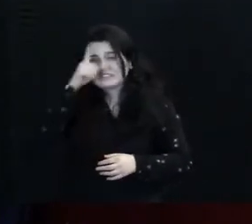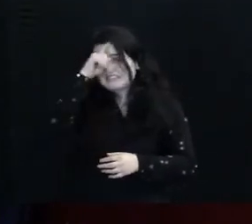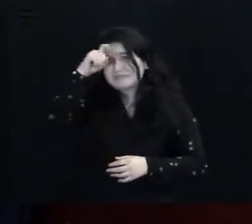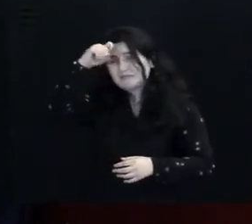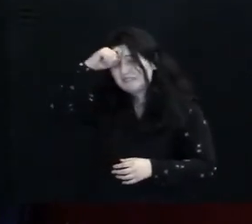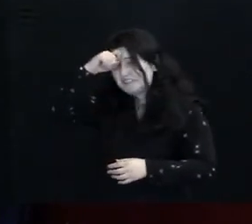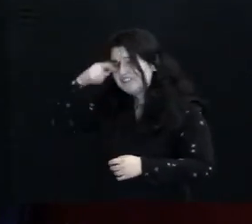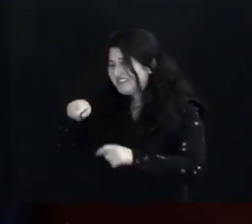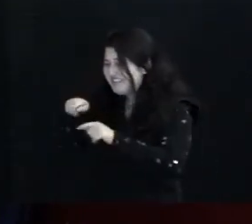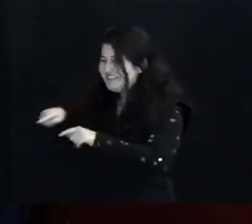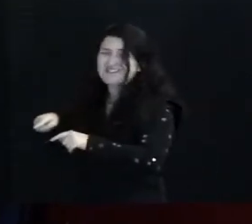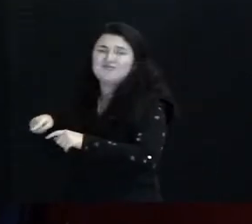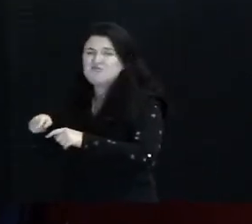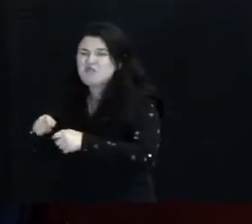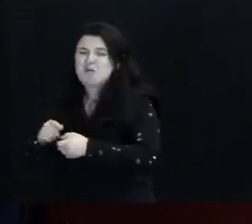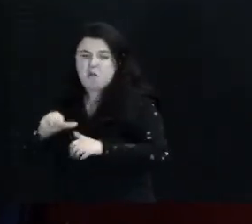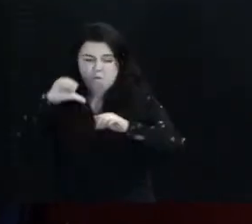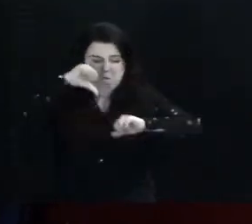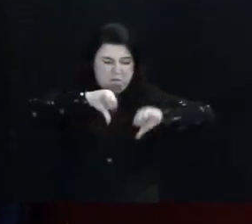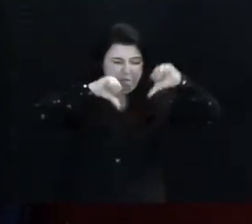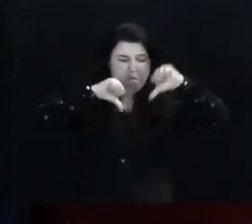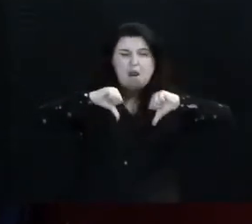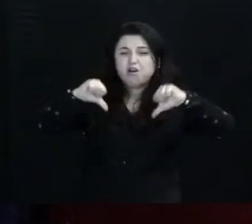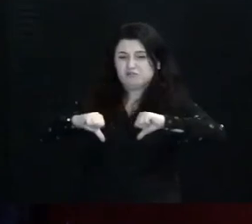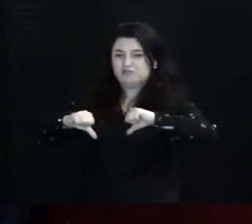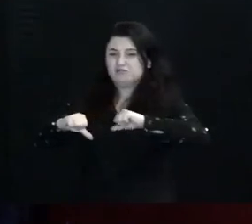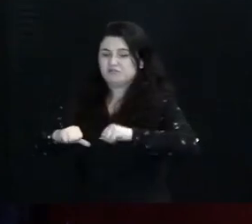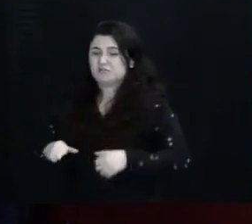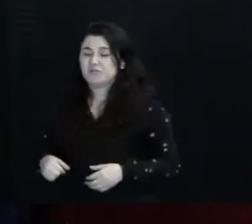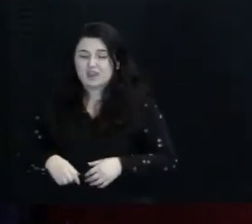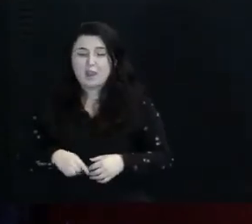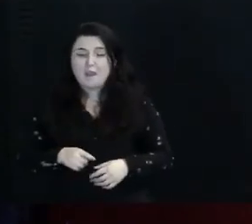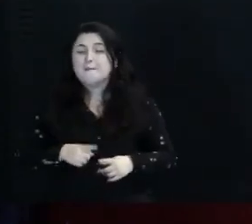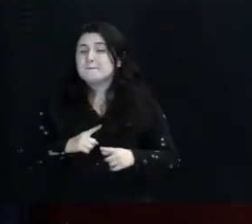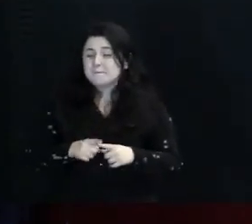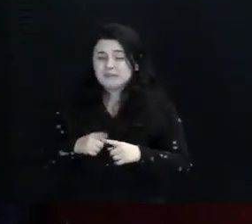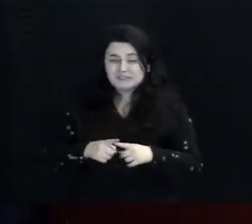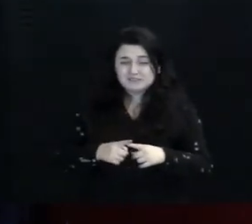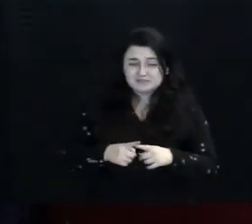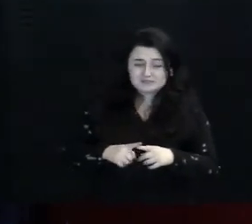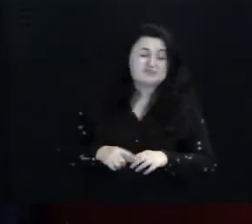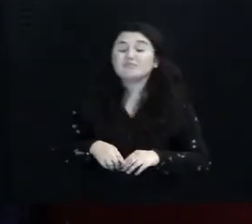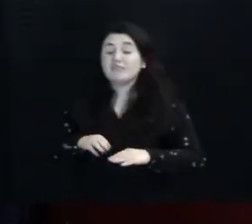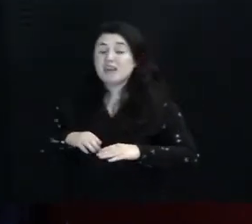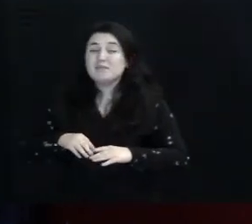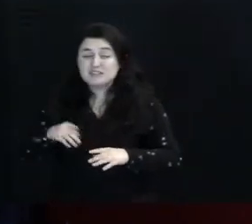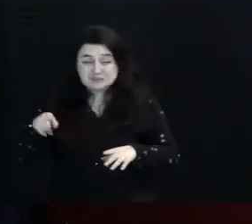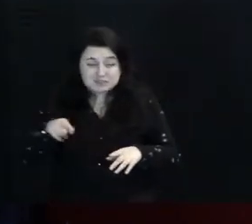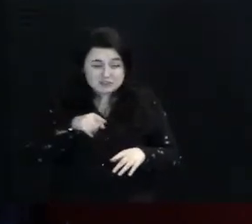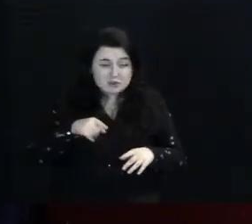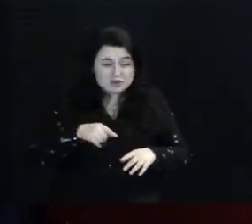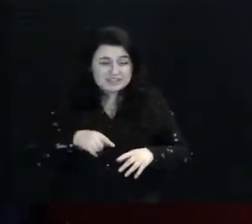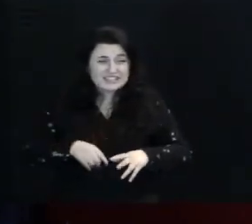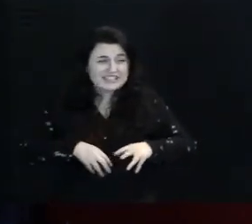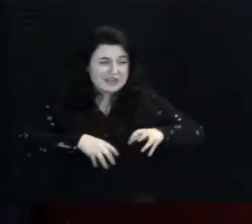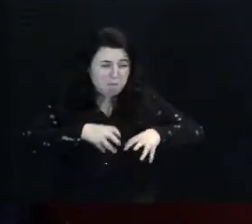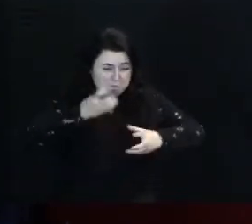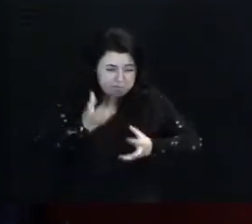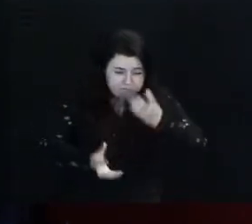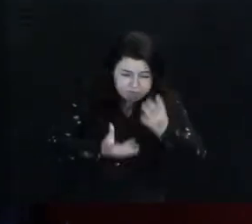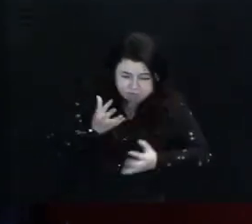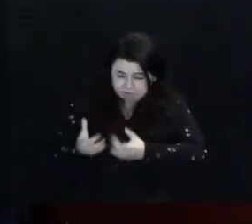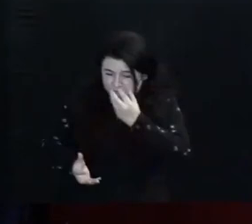todos aqueles que sofrem com as queimadas E adores que pede por chuvas aqui no Paraná O Silvio